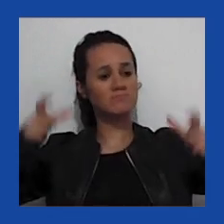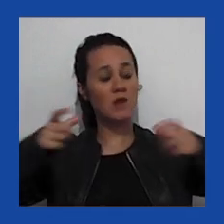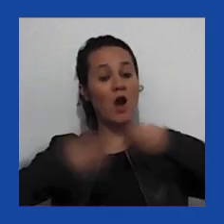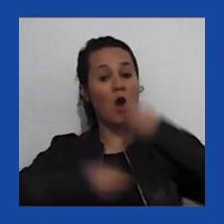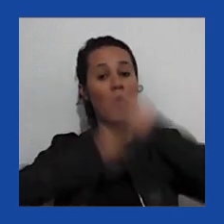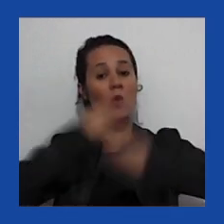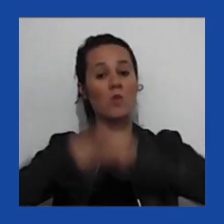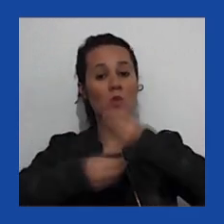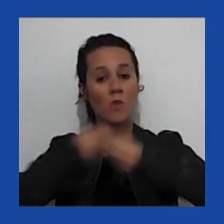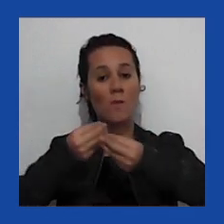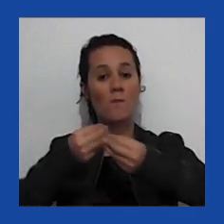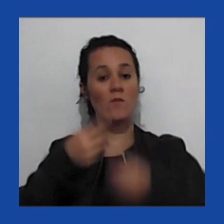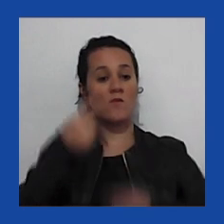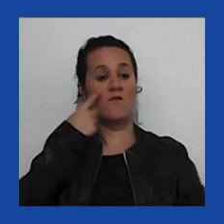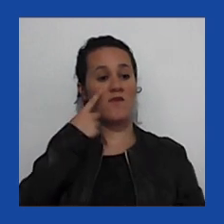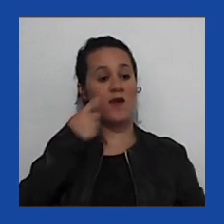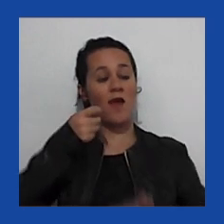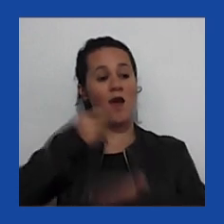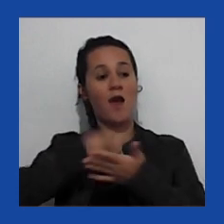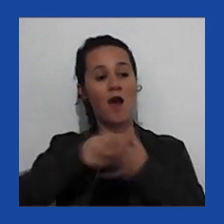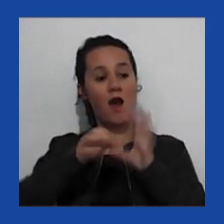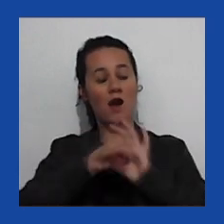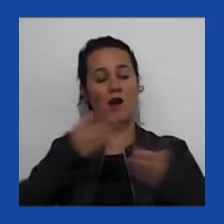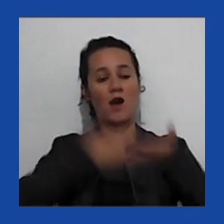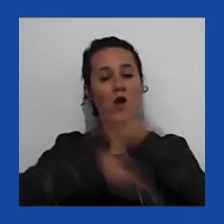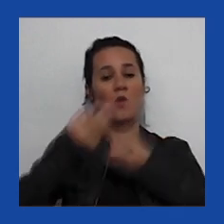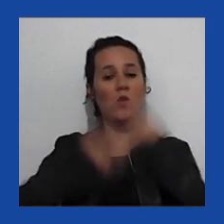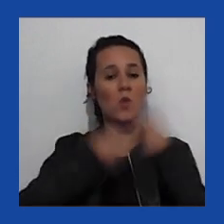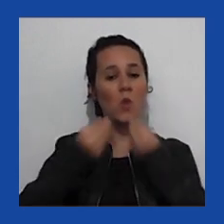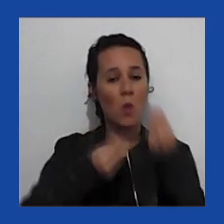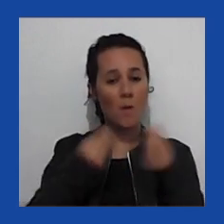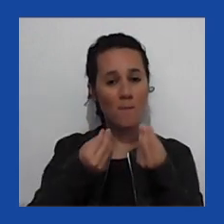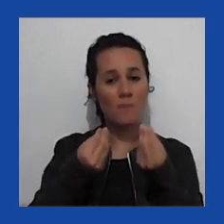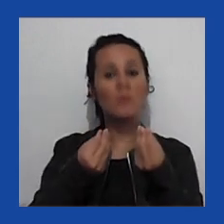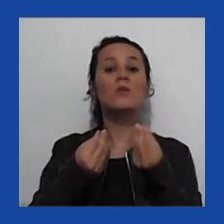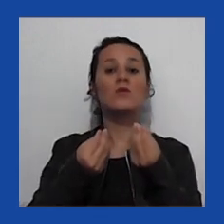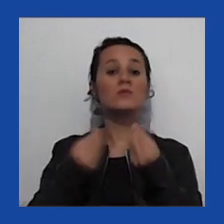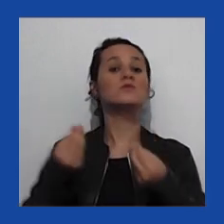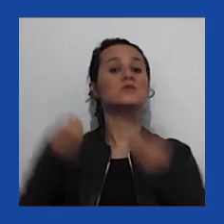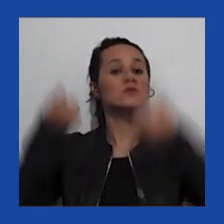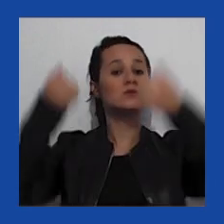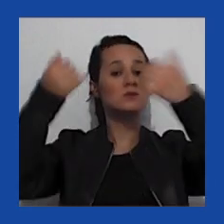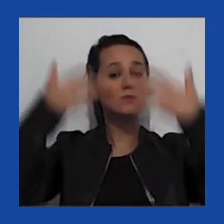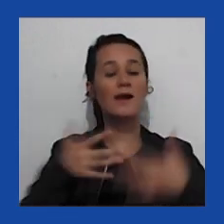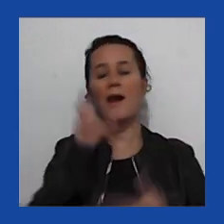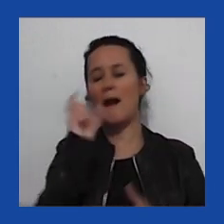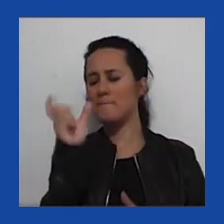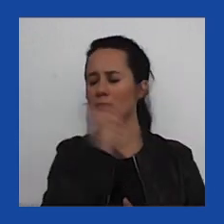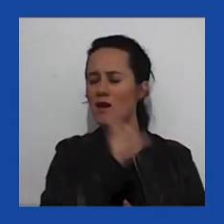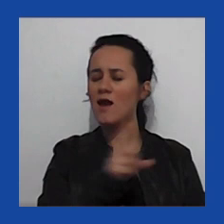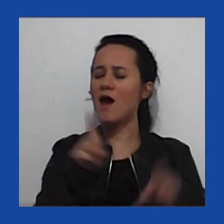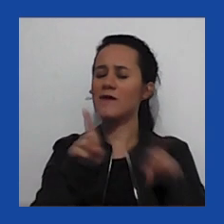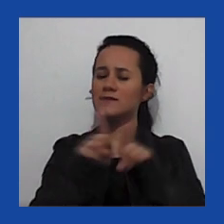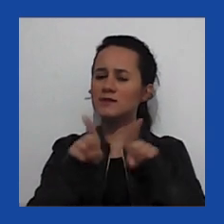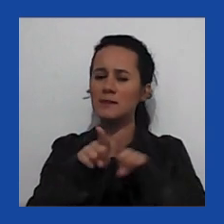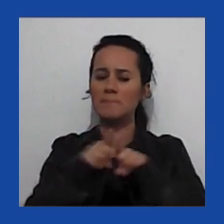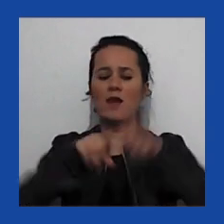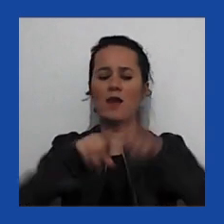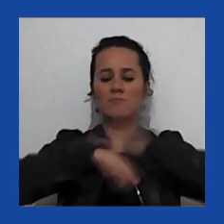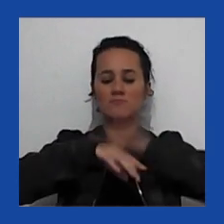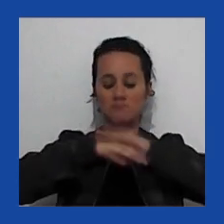autoritário. É importante entrar com evidência sobre as palavras e as ações